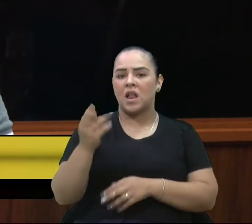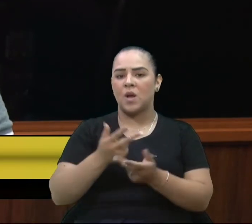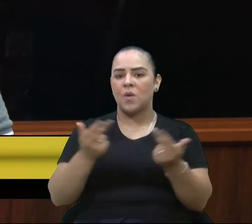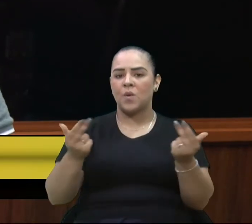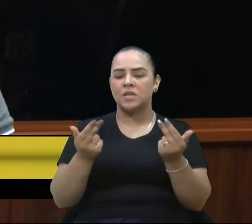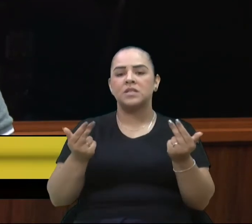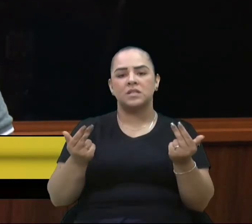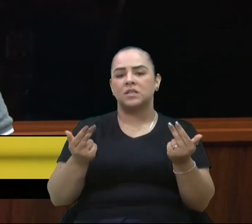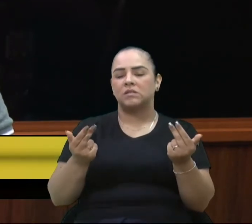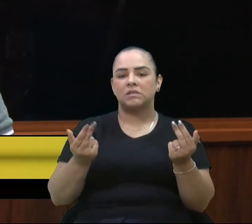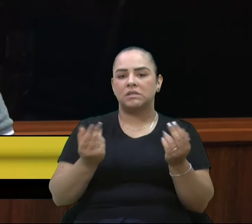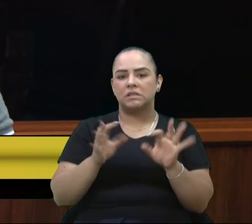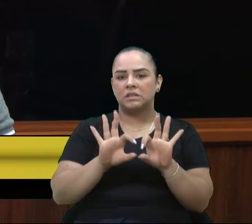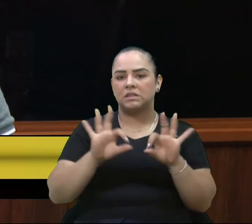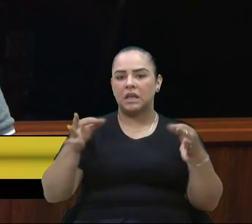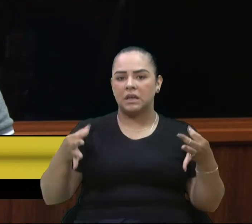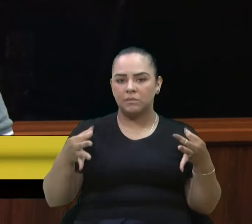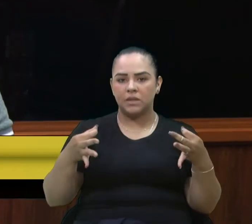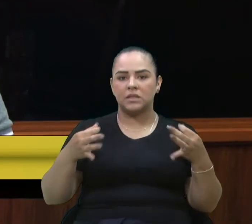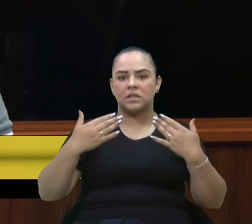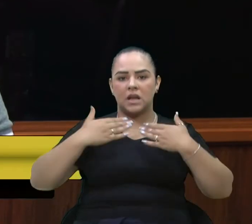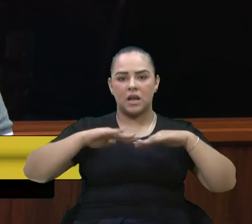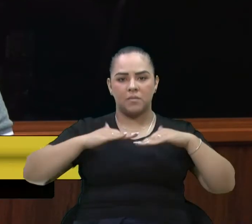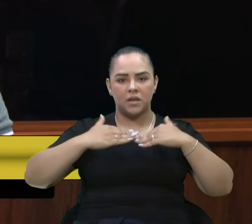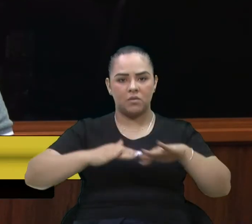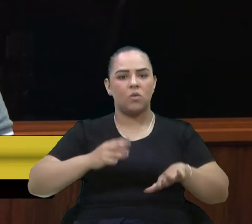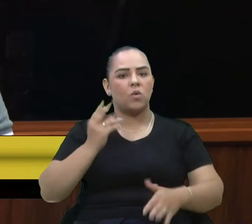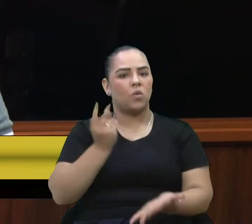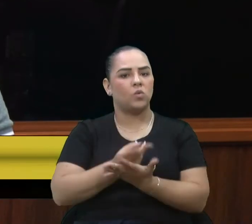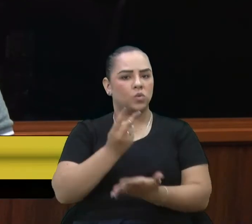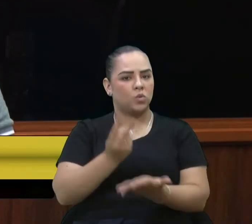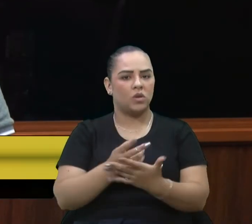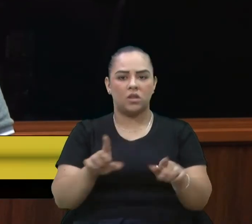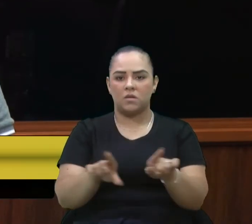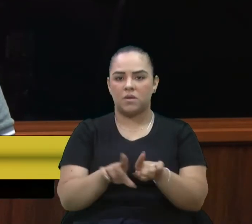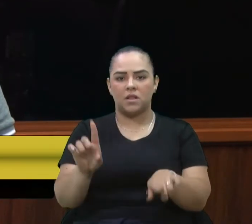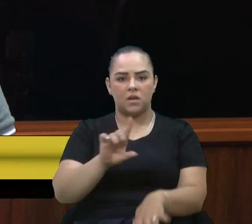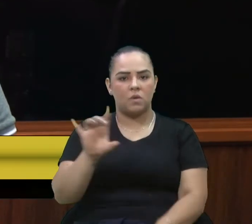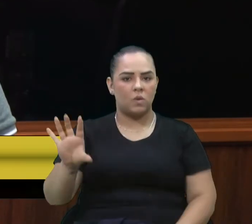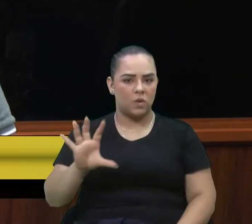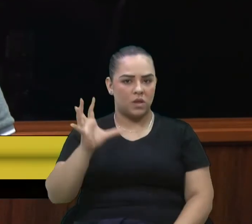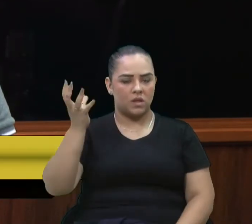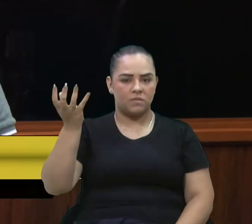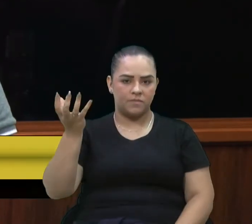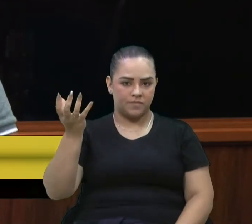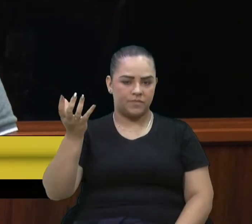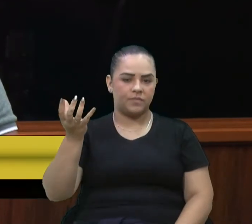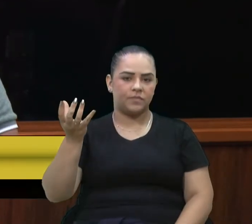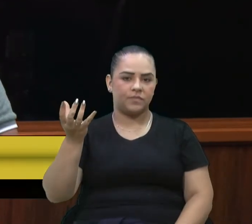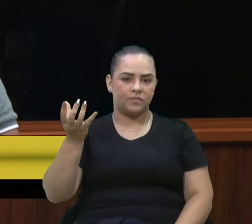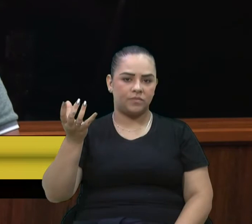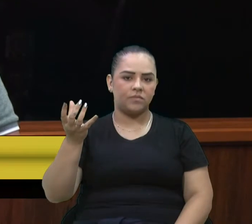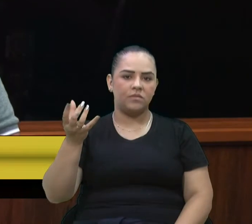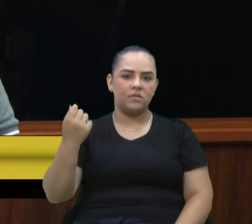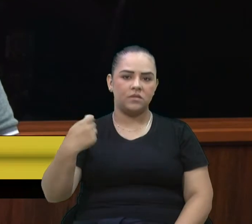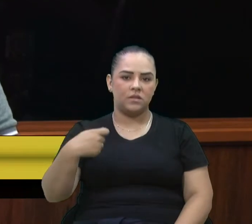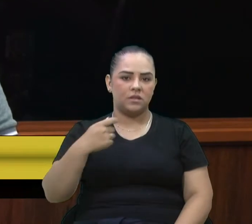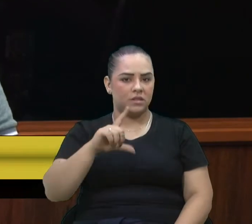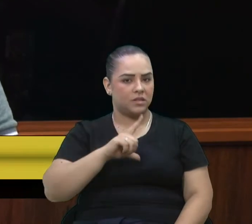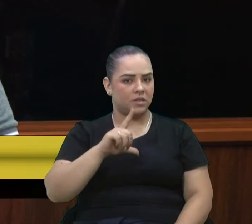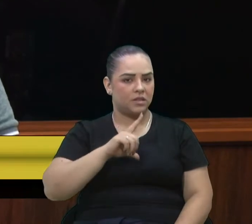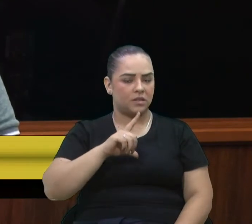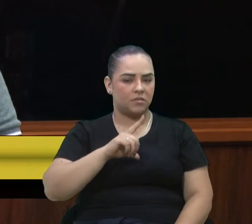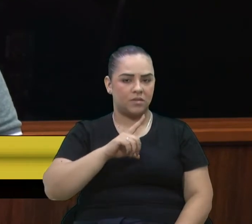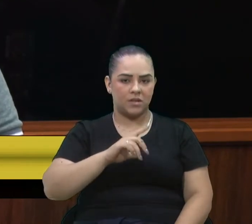caminhões também segue sem acontecer. Então, há de se responder à sociedade